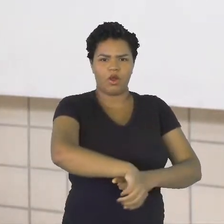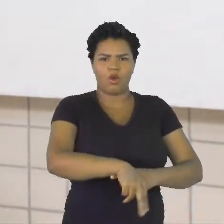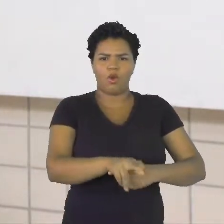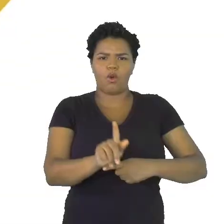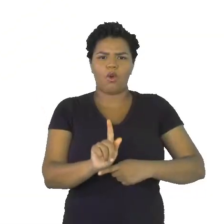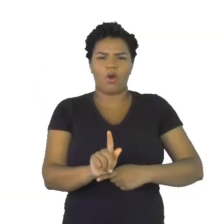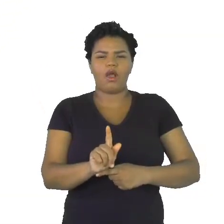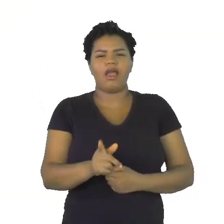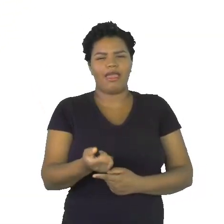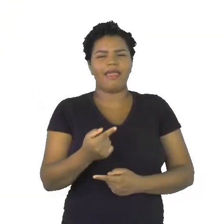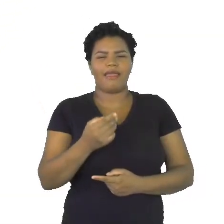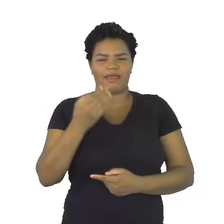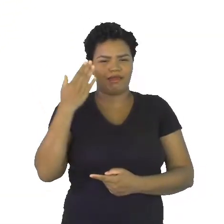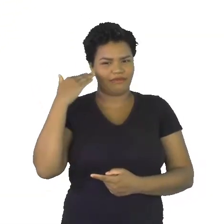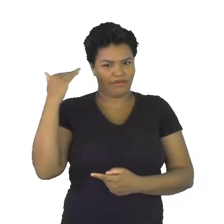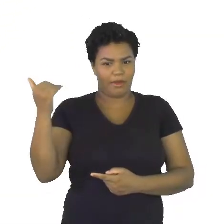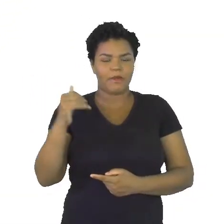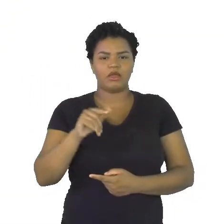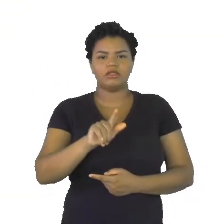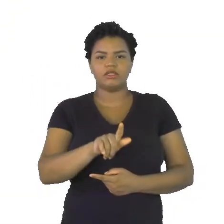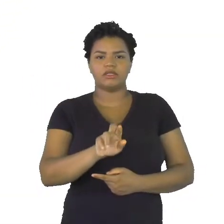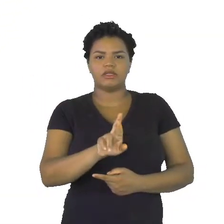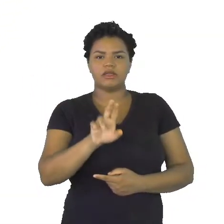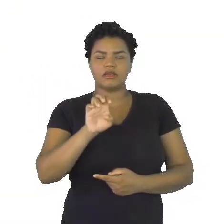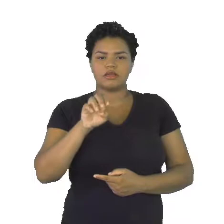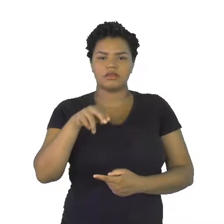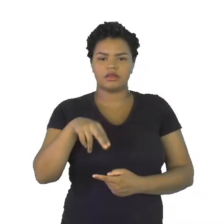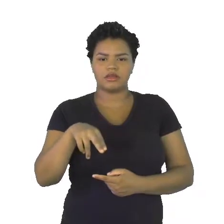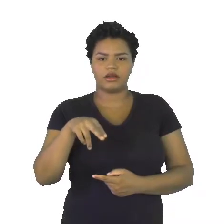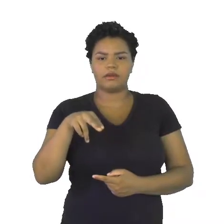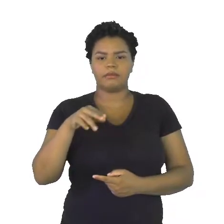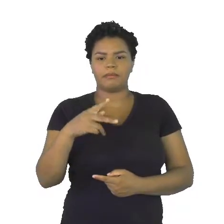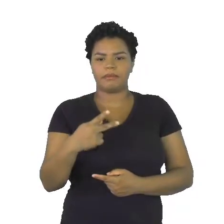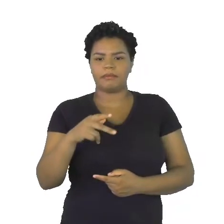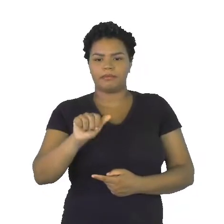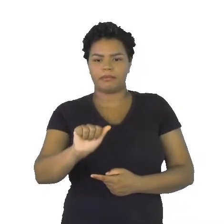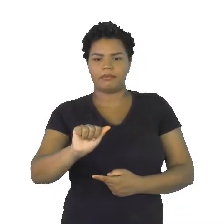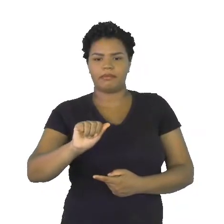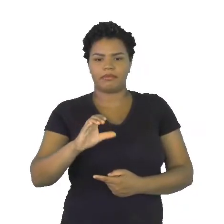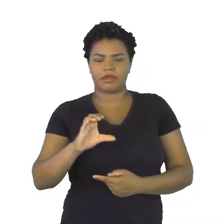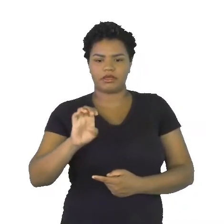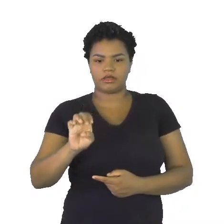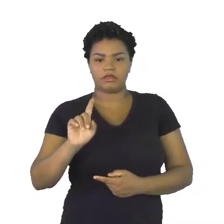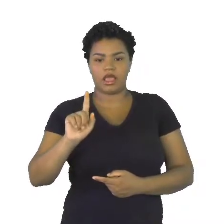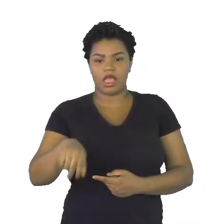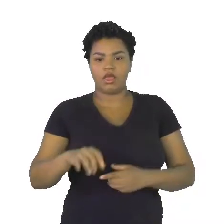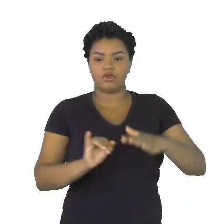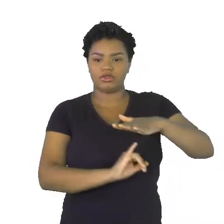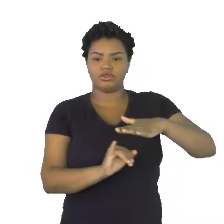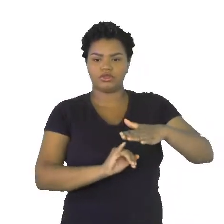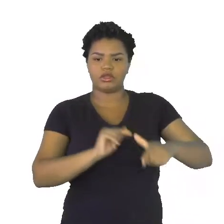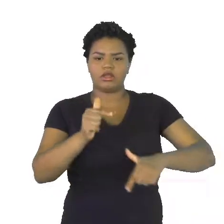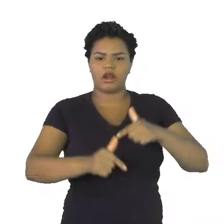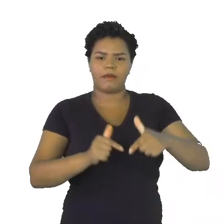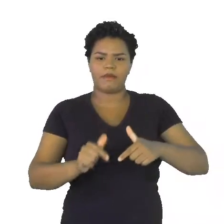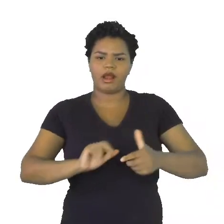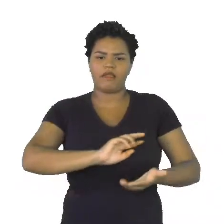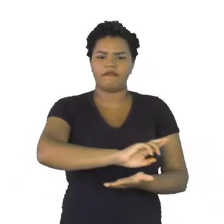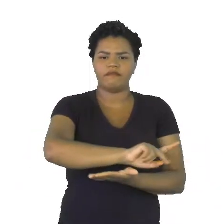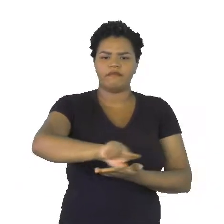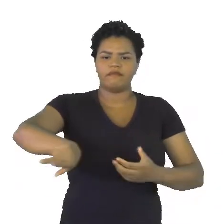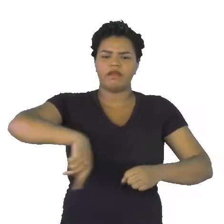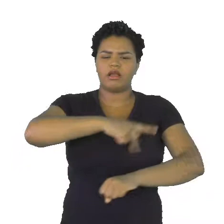é bem conhecida, Greenpeace. Ela é uma instituição que atua em diversos países, defende o